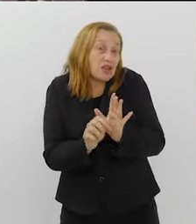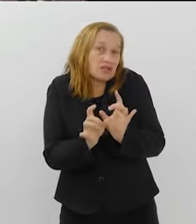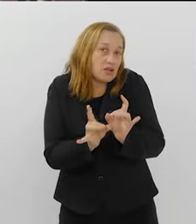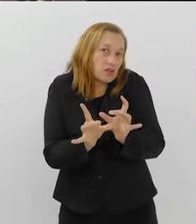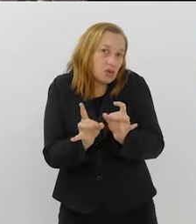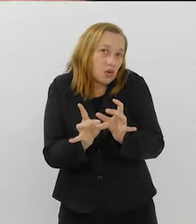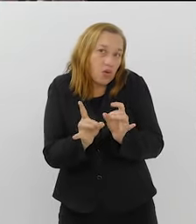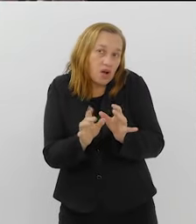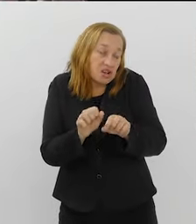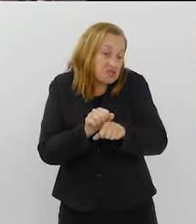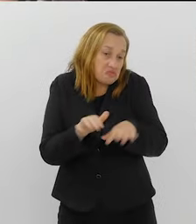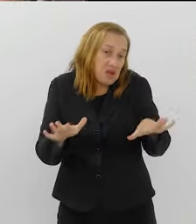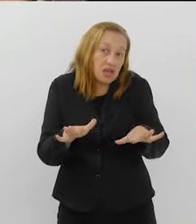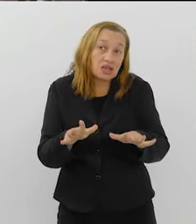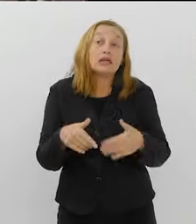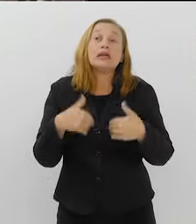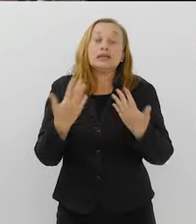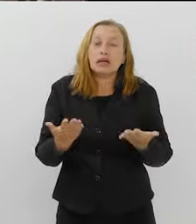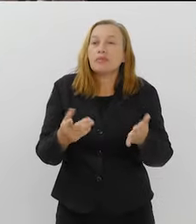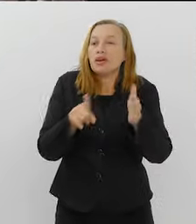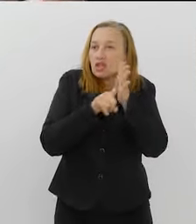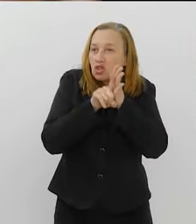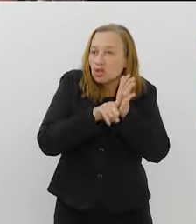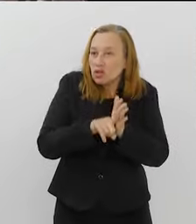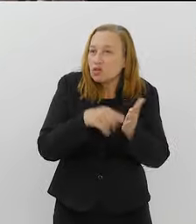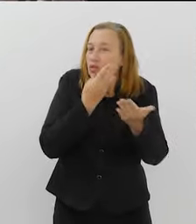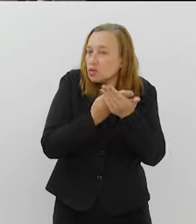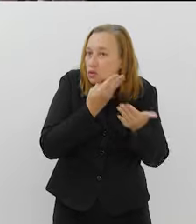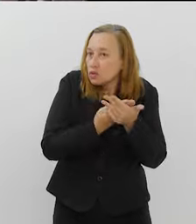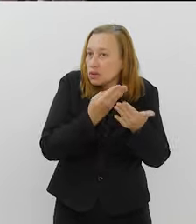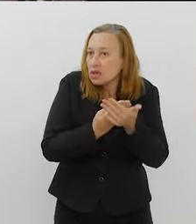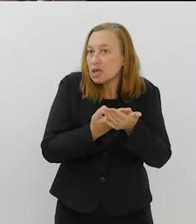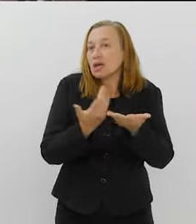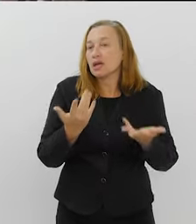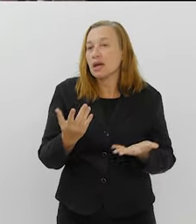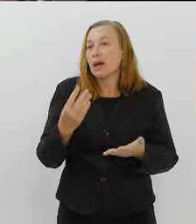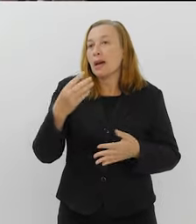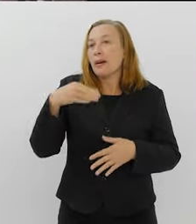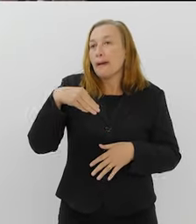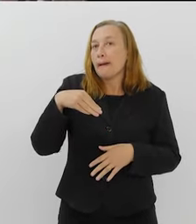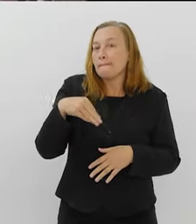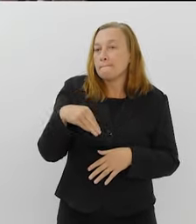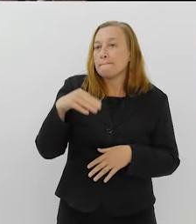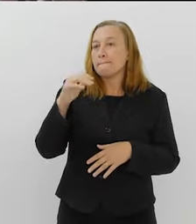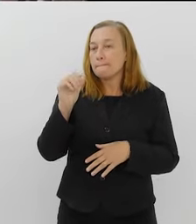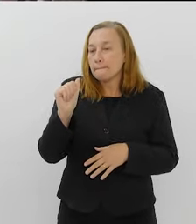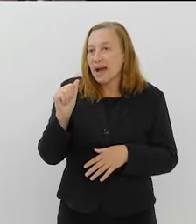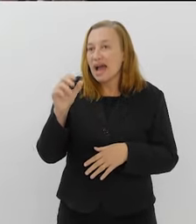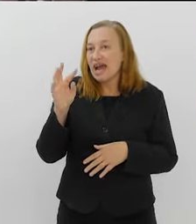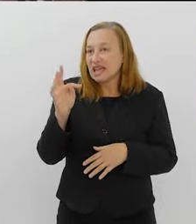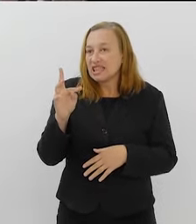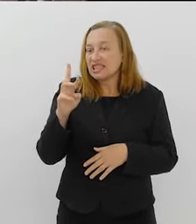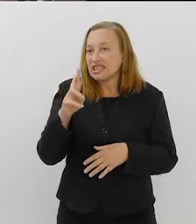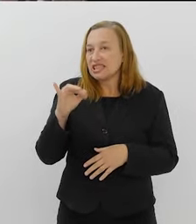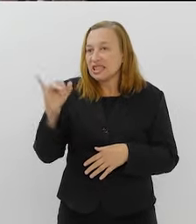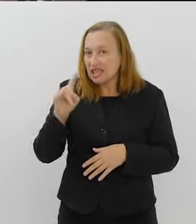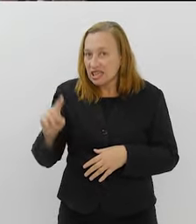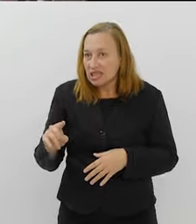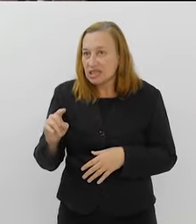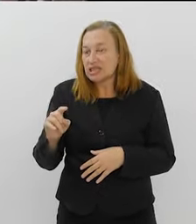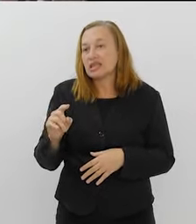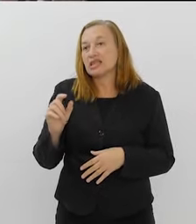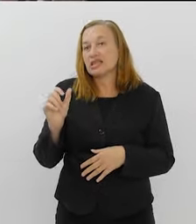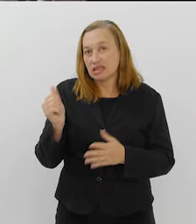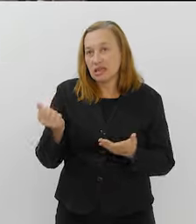E também a gente verificando nos estudos a presença da cocaína em matrizes aquáticas. Isso tem bastante no mundo. Mostrando cocaína no esgoto,